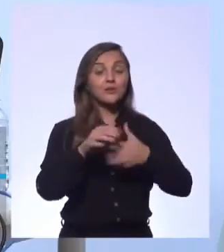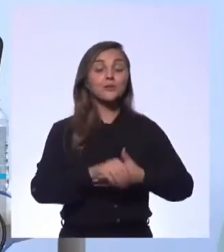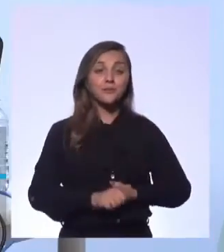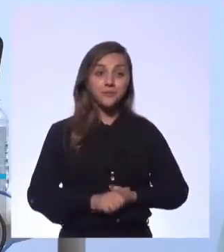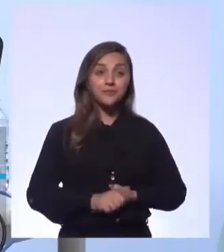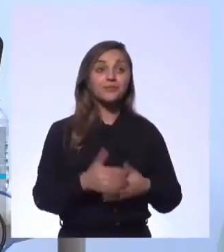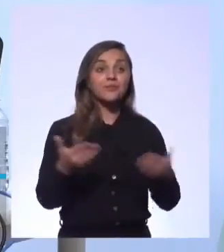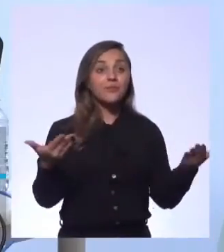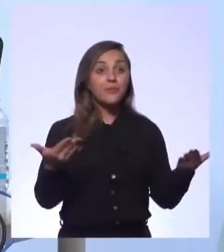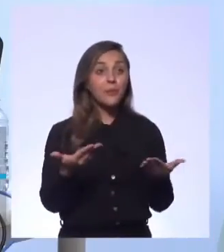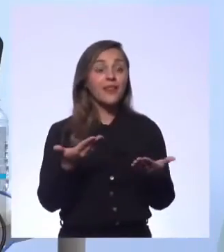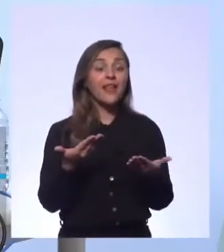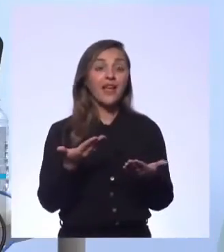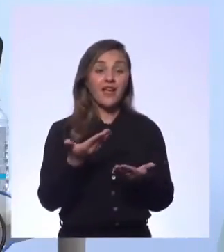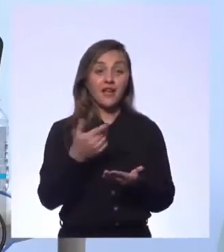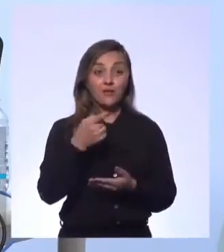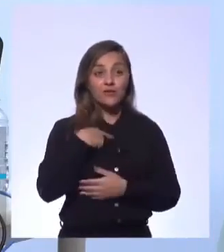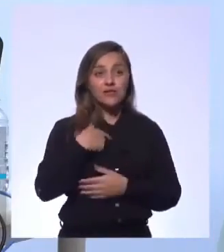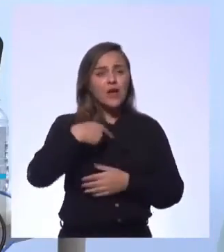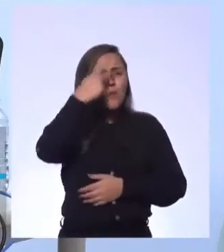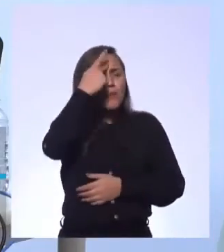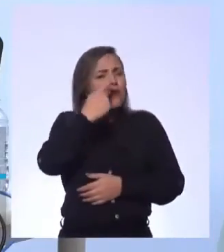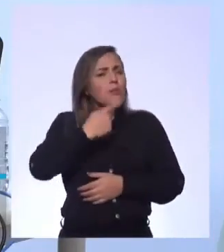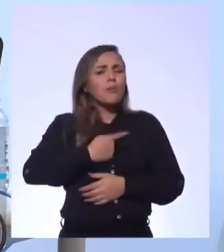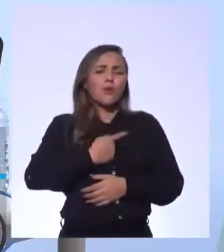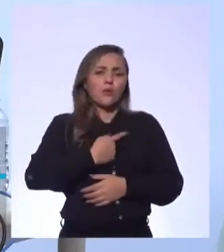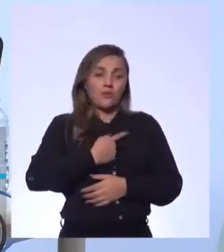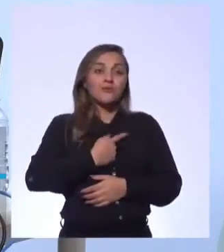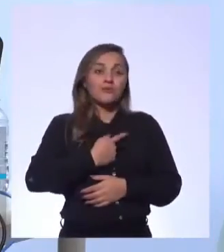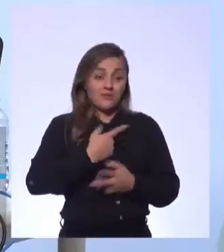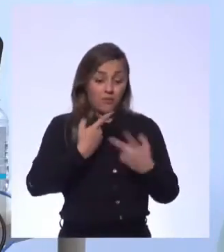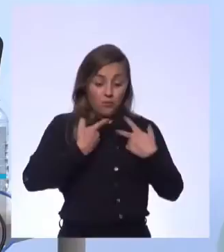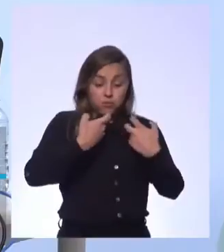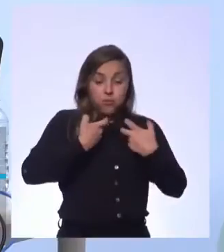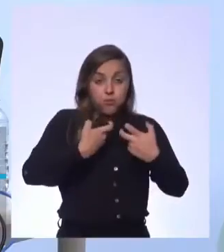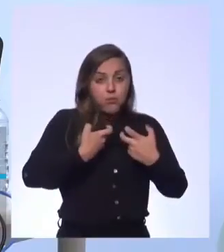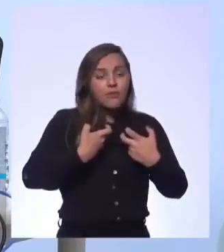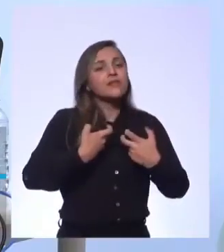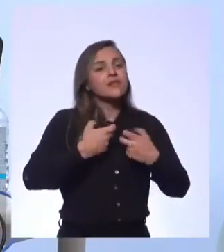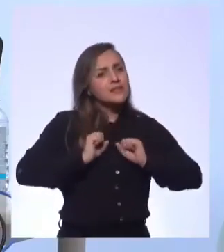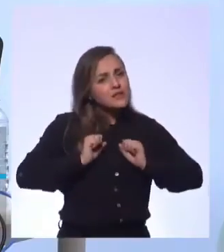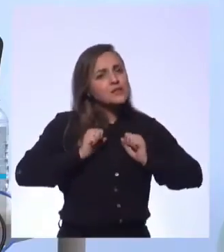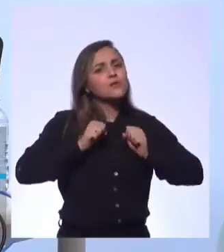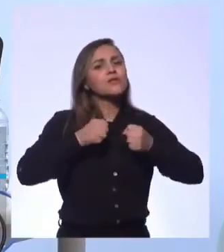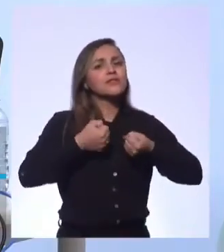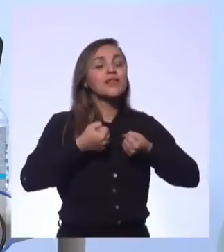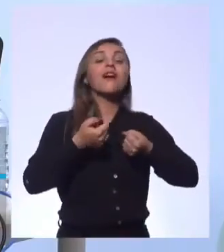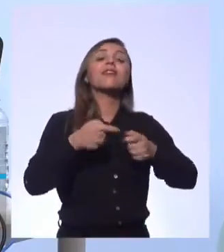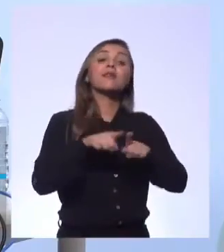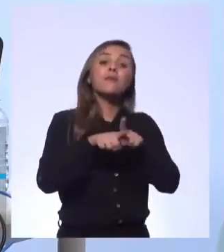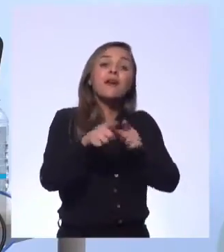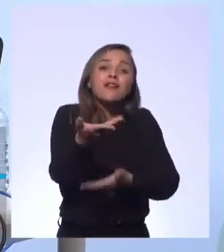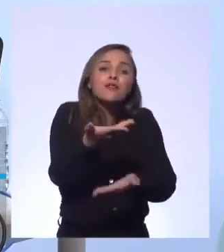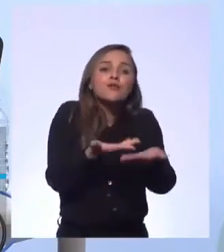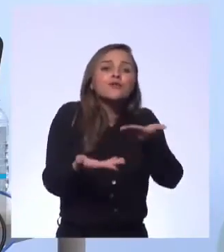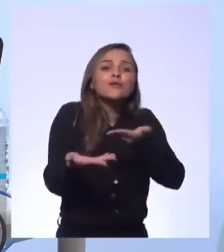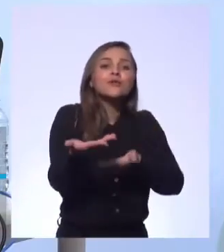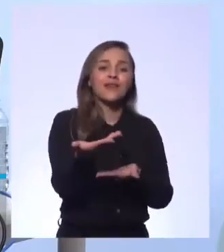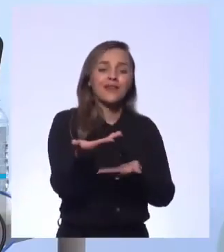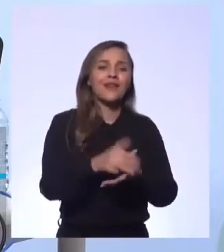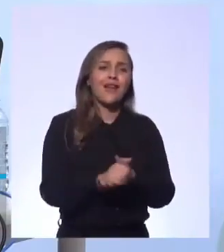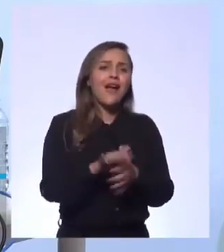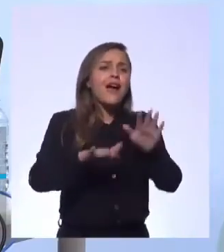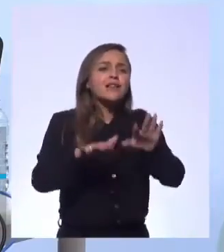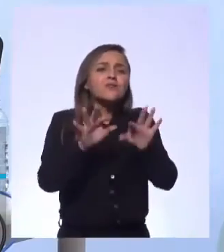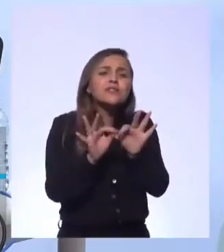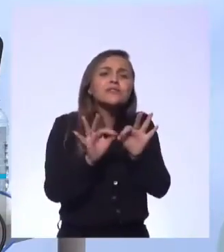o protagonismo agora é seu. Esquece aquilo que está em volta para você se dedicar a esse momento para ter essa troca. Apesar de a gente estar distante,